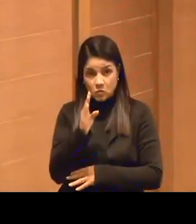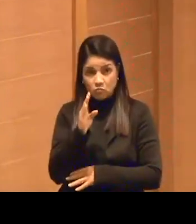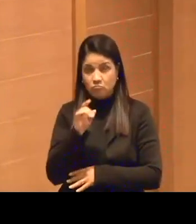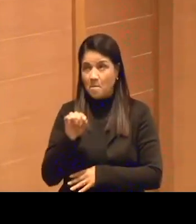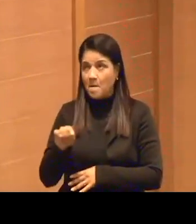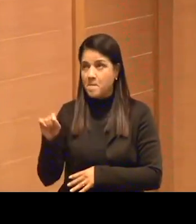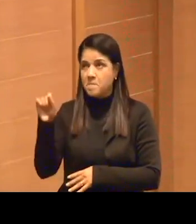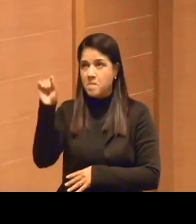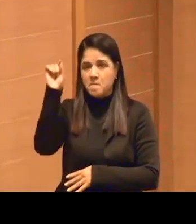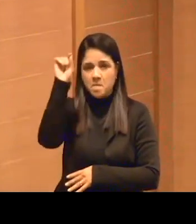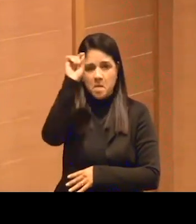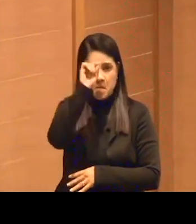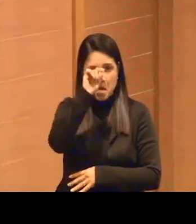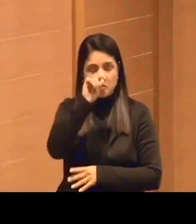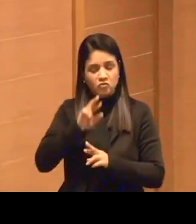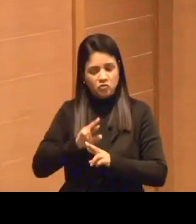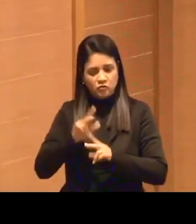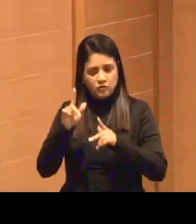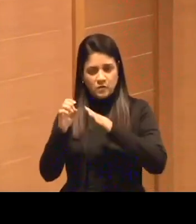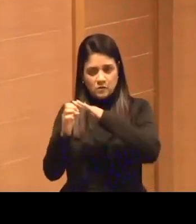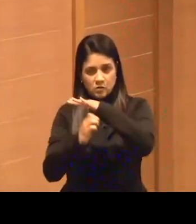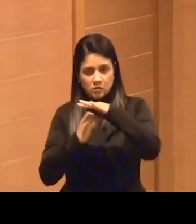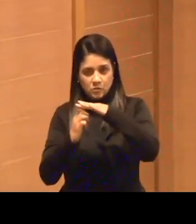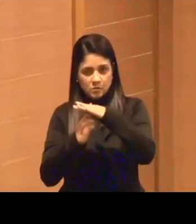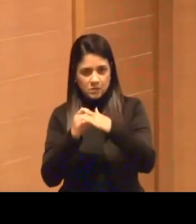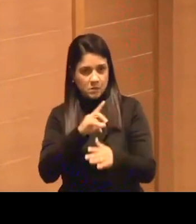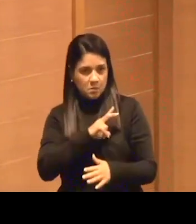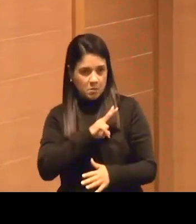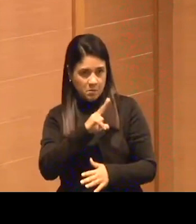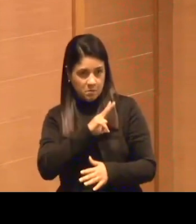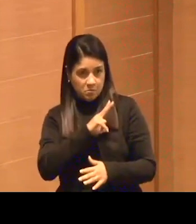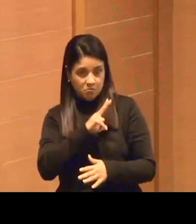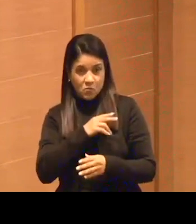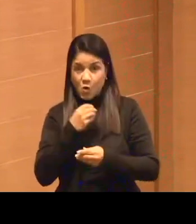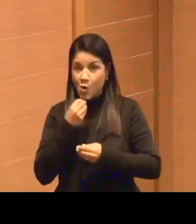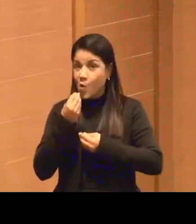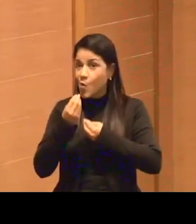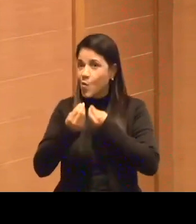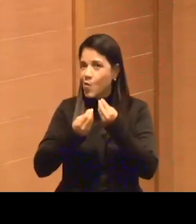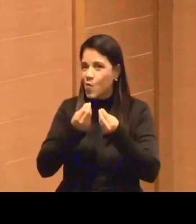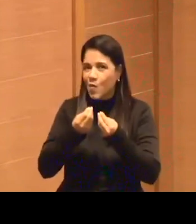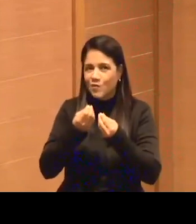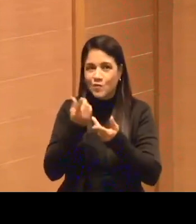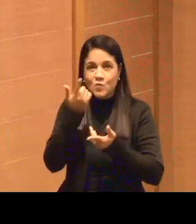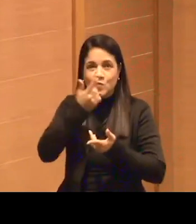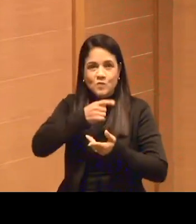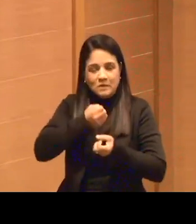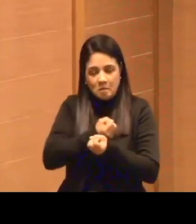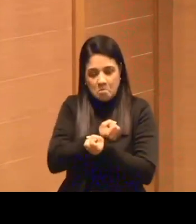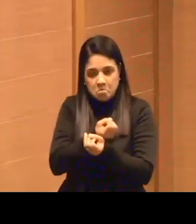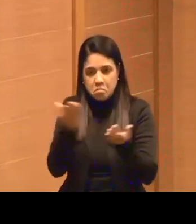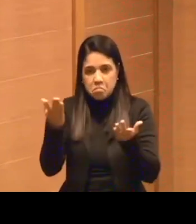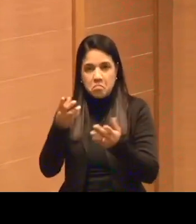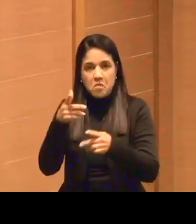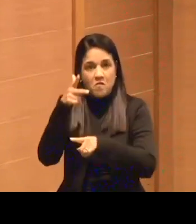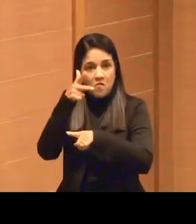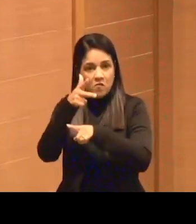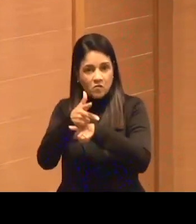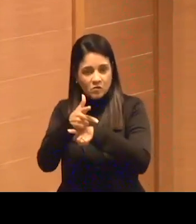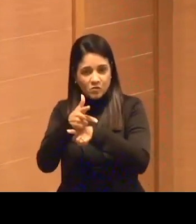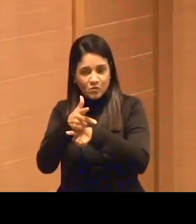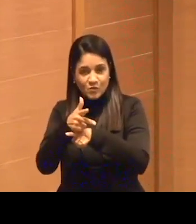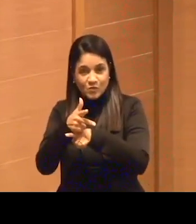diferente de algumas empresas privadas. Eu não sei como vocês distribuíam o vídeo, porque eu sei que ele rodava,